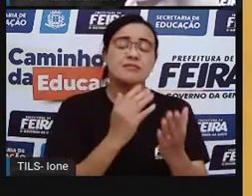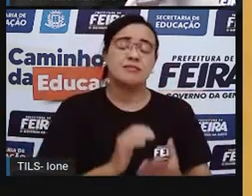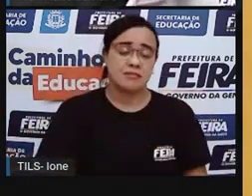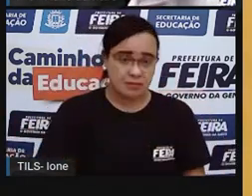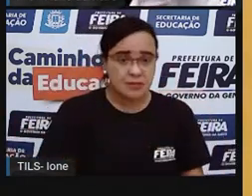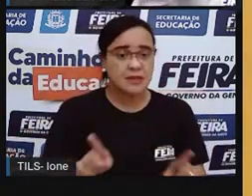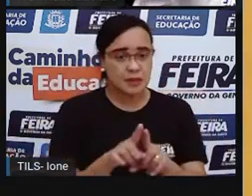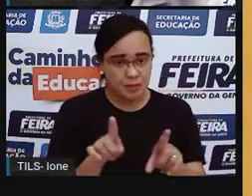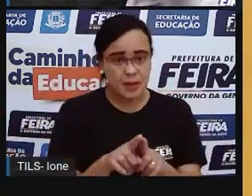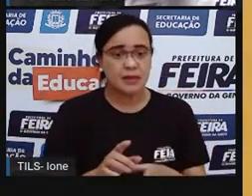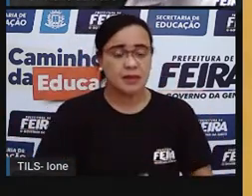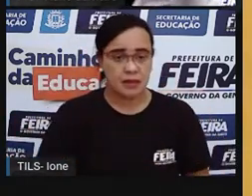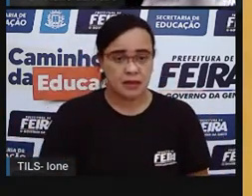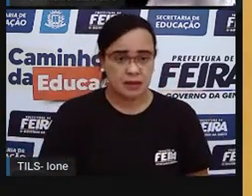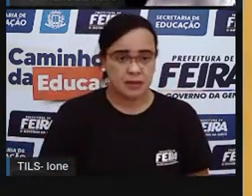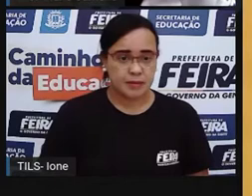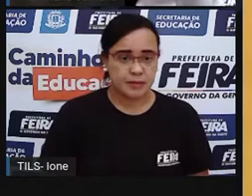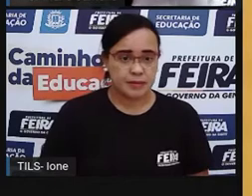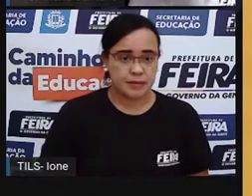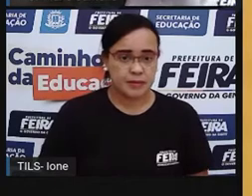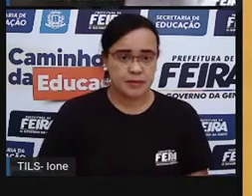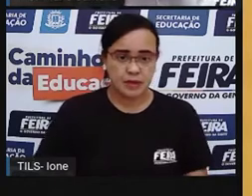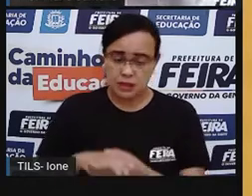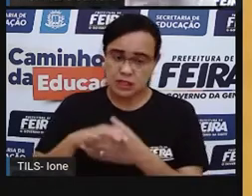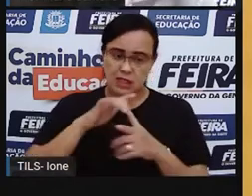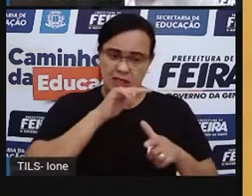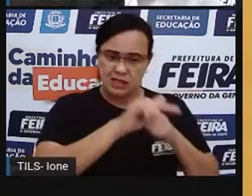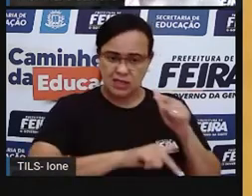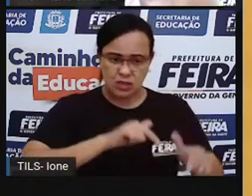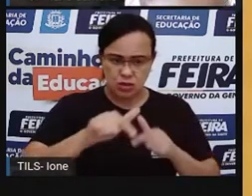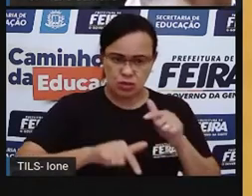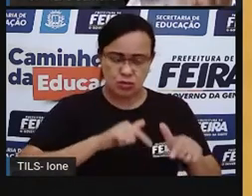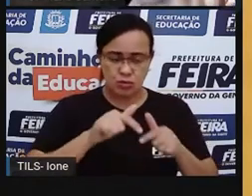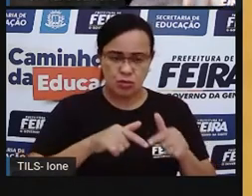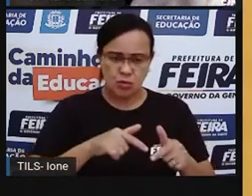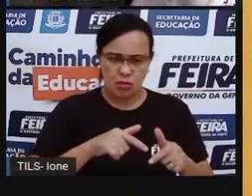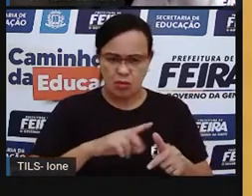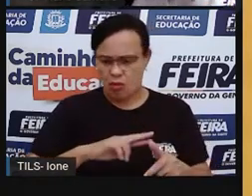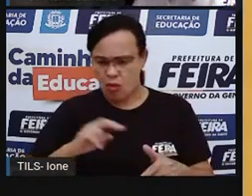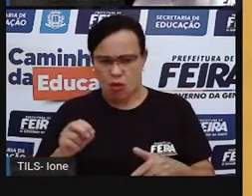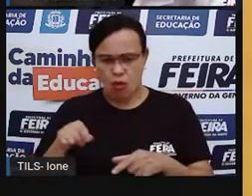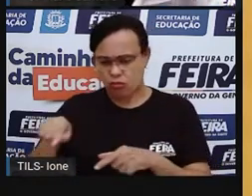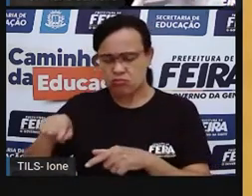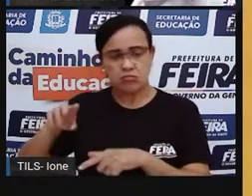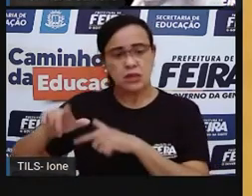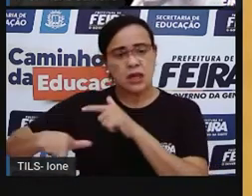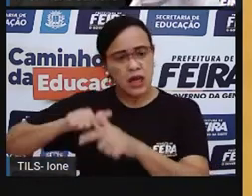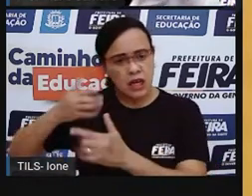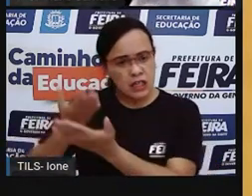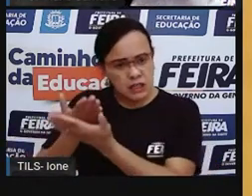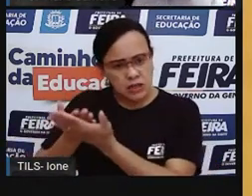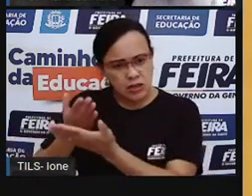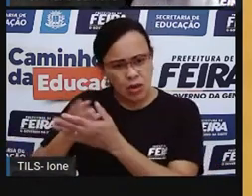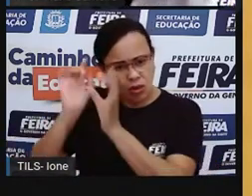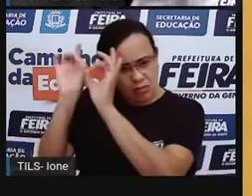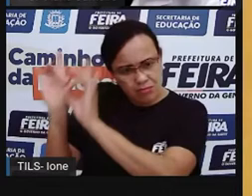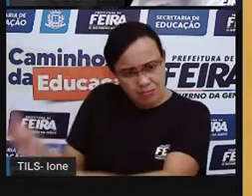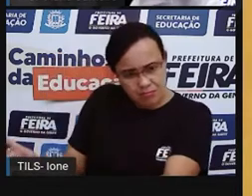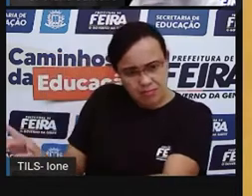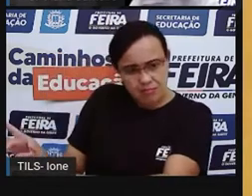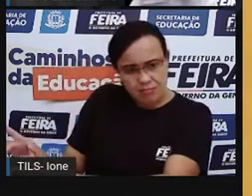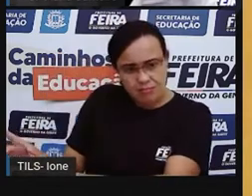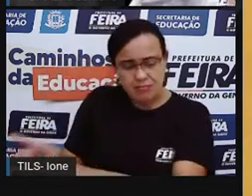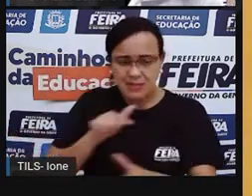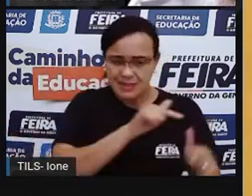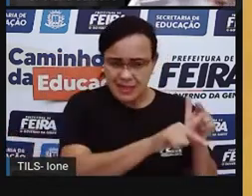deixar de estudar para trabalhar, né? A criança, ela pode ajudar nas tarefas de